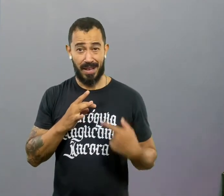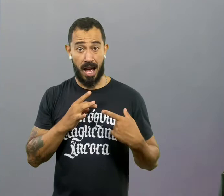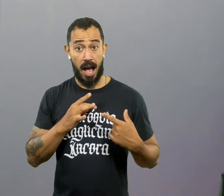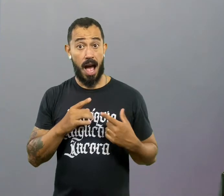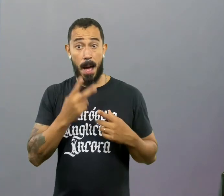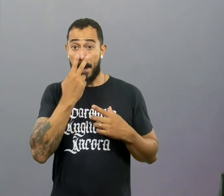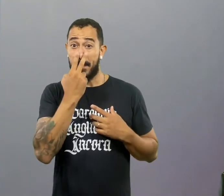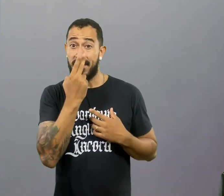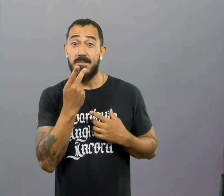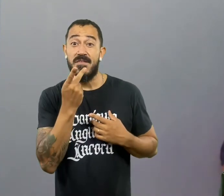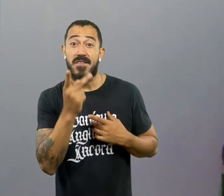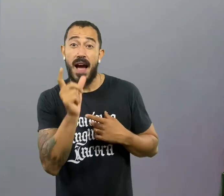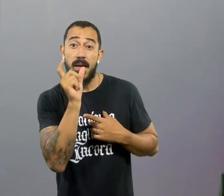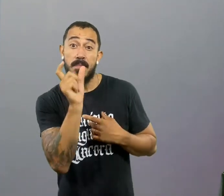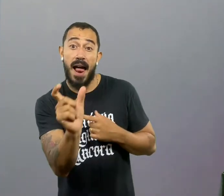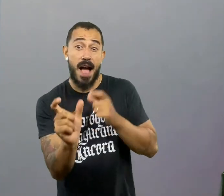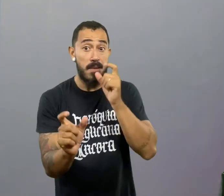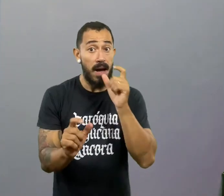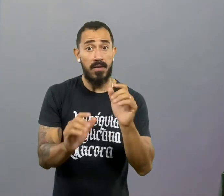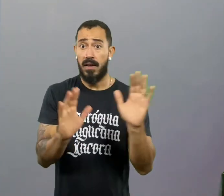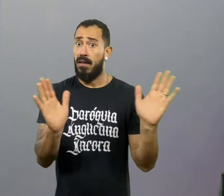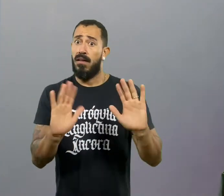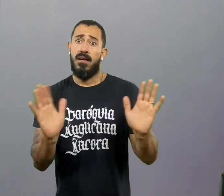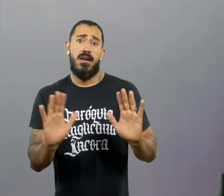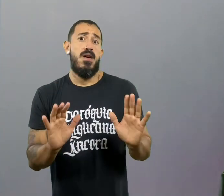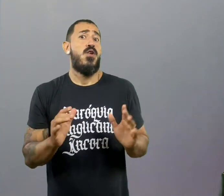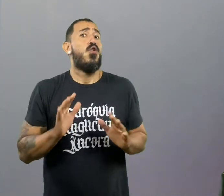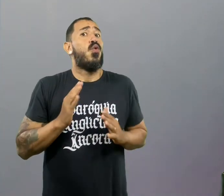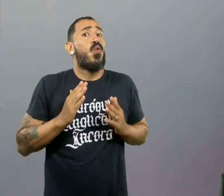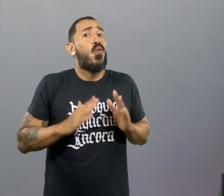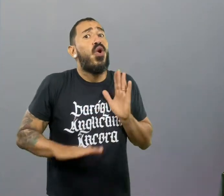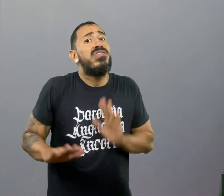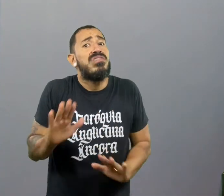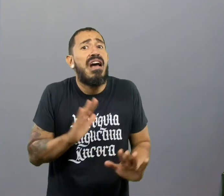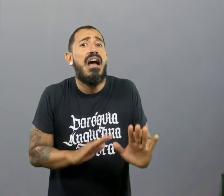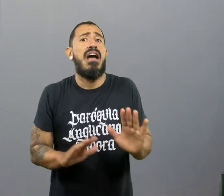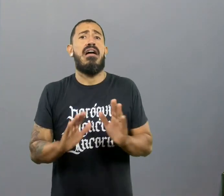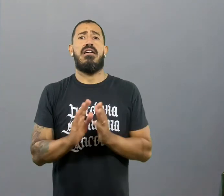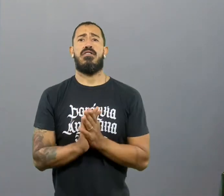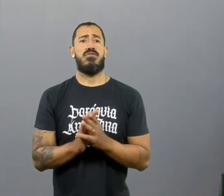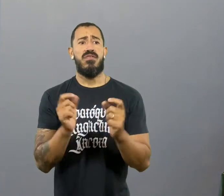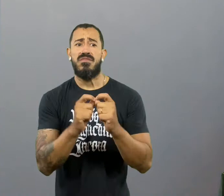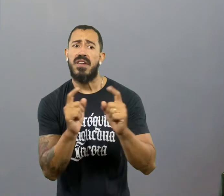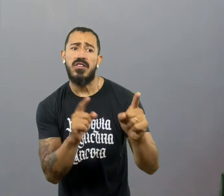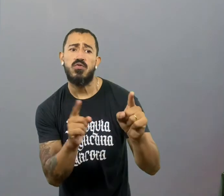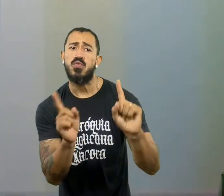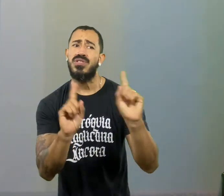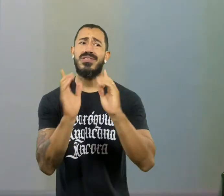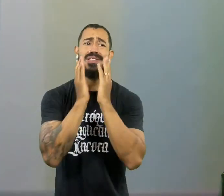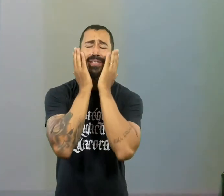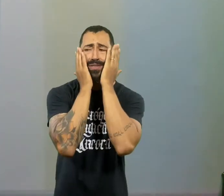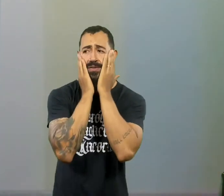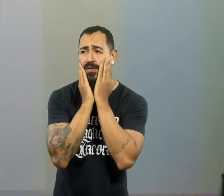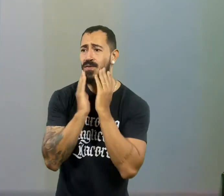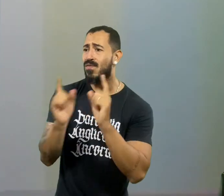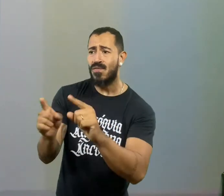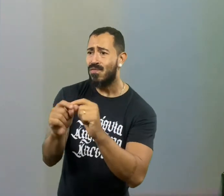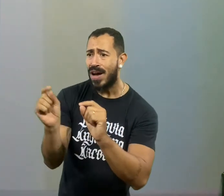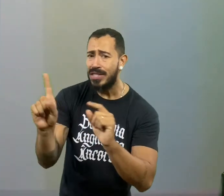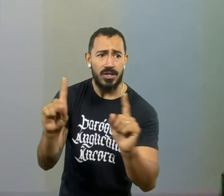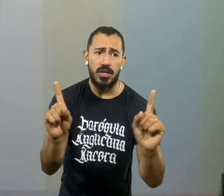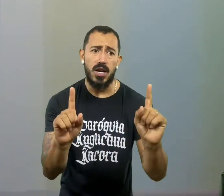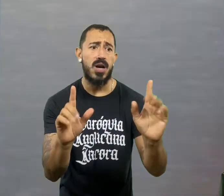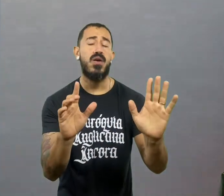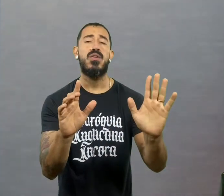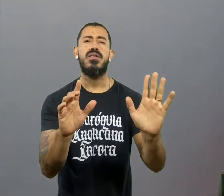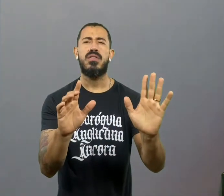cautelosa. Ah, não vou começar nada não, porque eu não sei se há, no fundo. Sabe sim. Sabe? Essa cautela